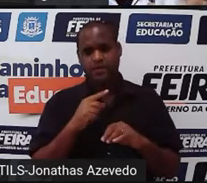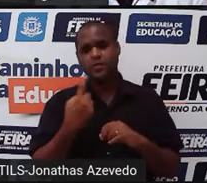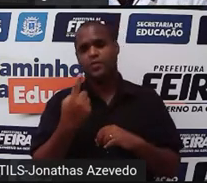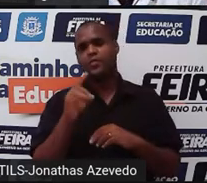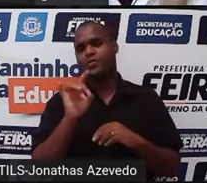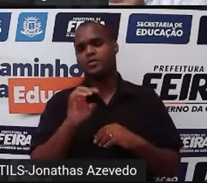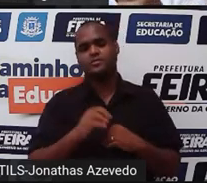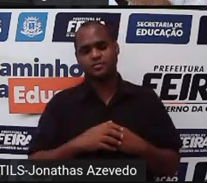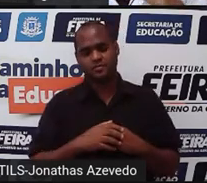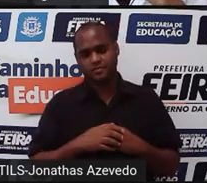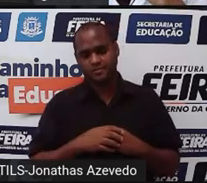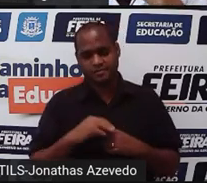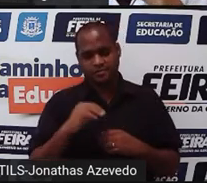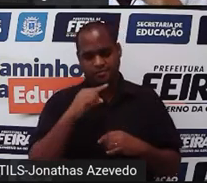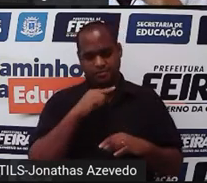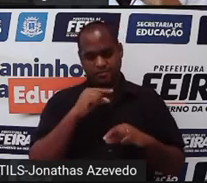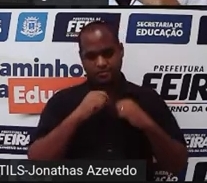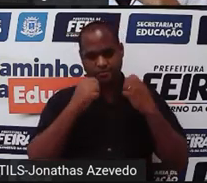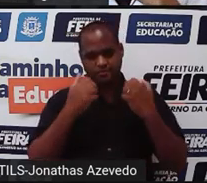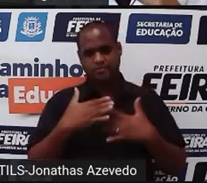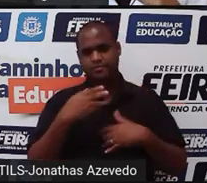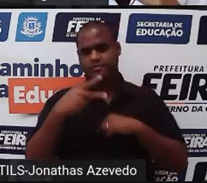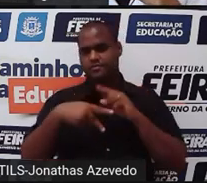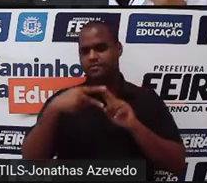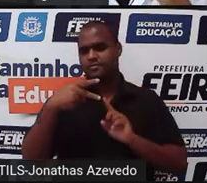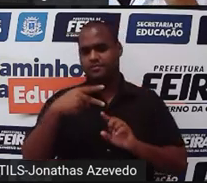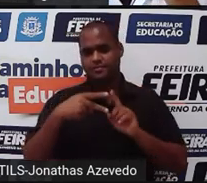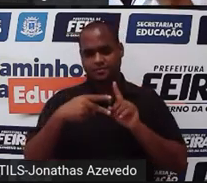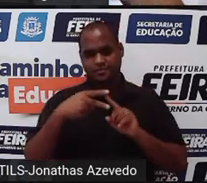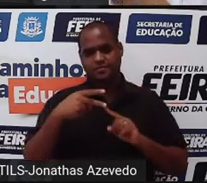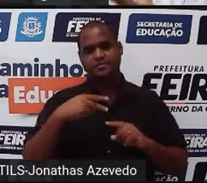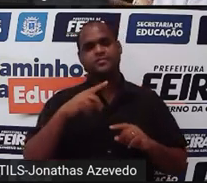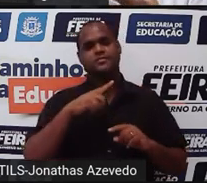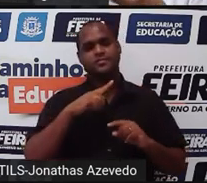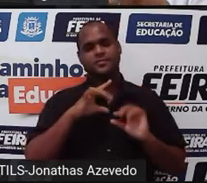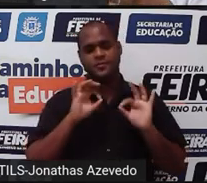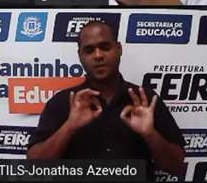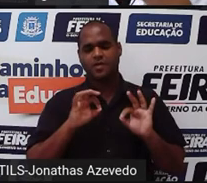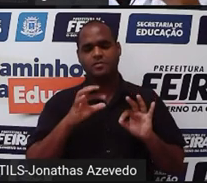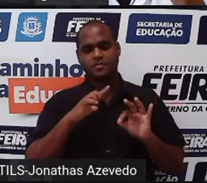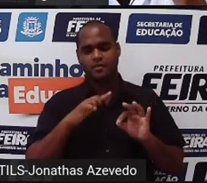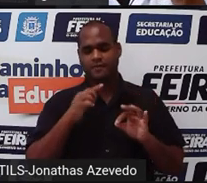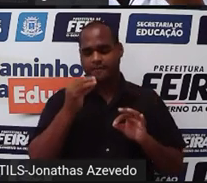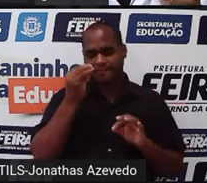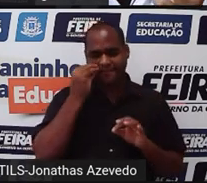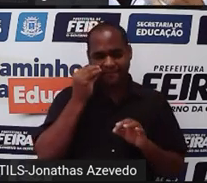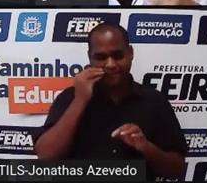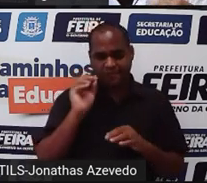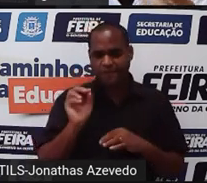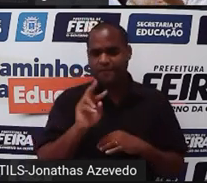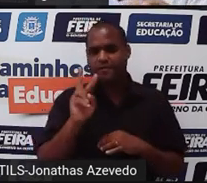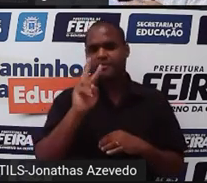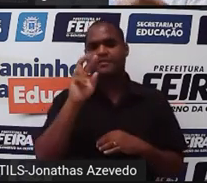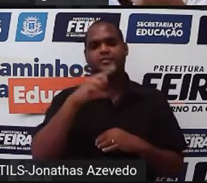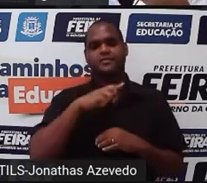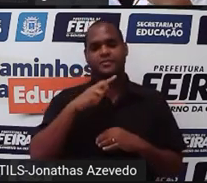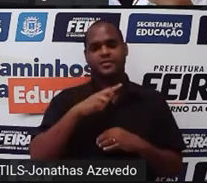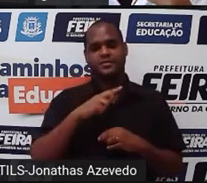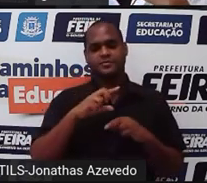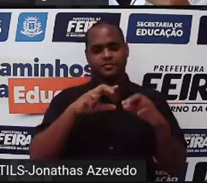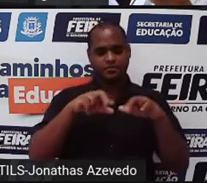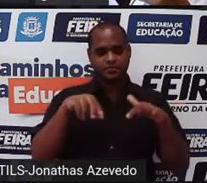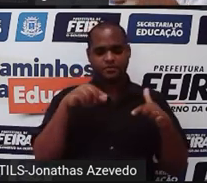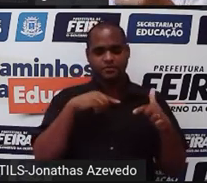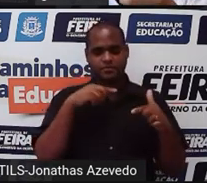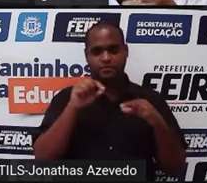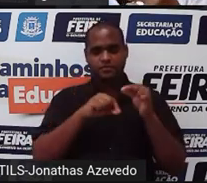1 eu vou usar na segunda equação eu vou testando esses valores eu troco o x no caso